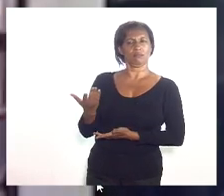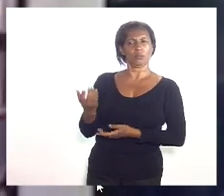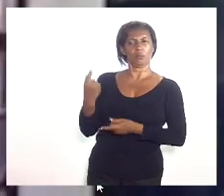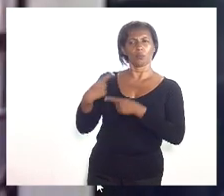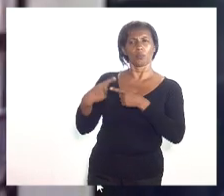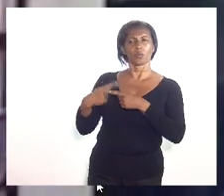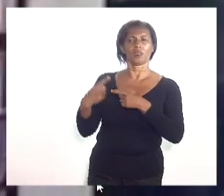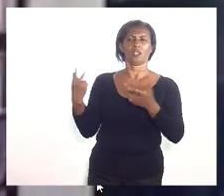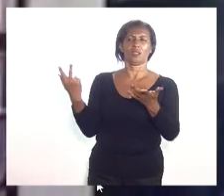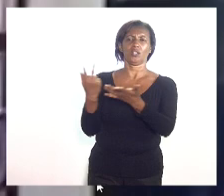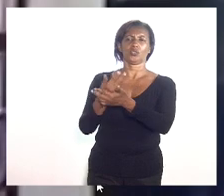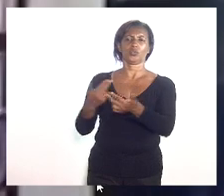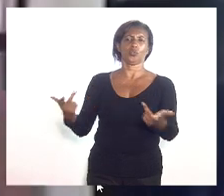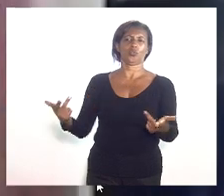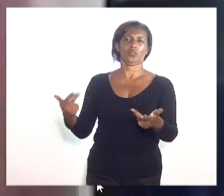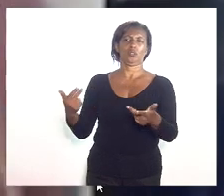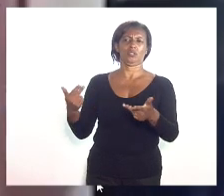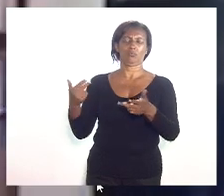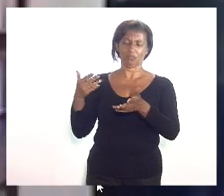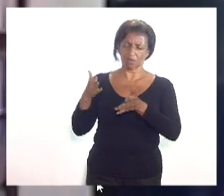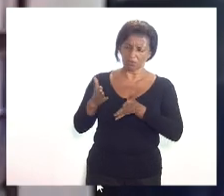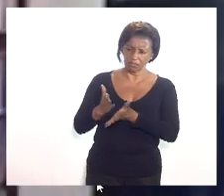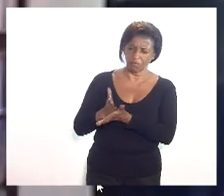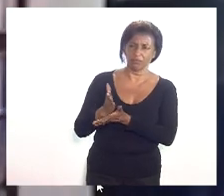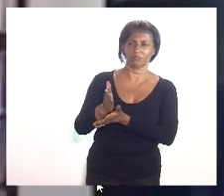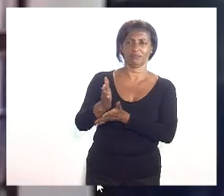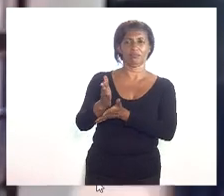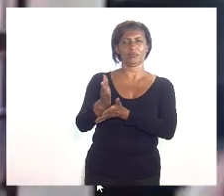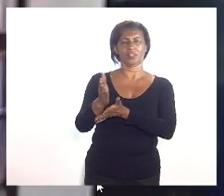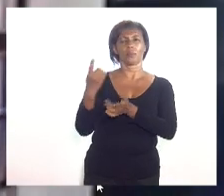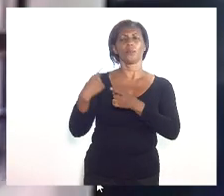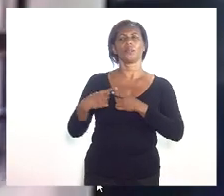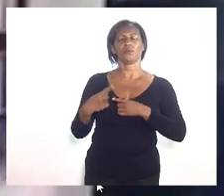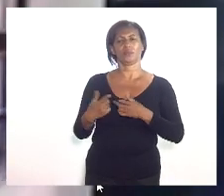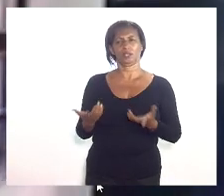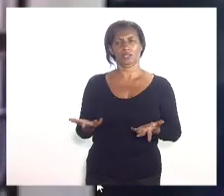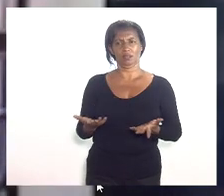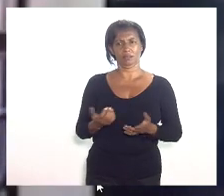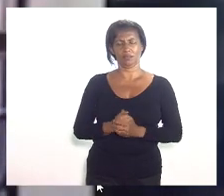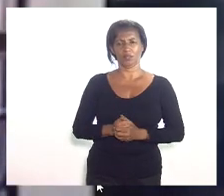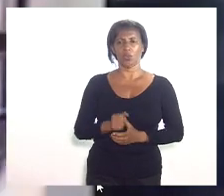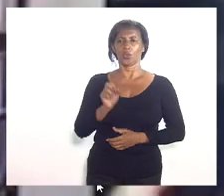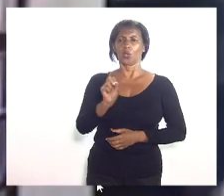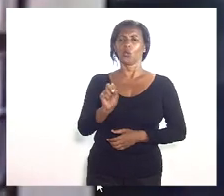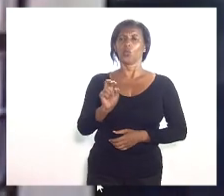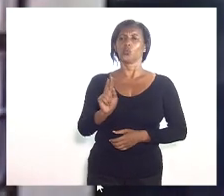as coisas não estão andando por que olha o supera rio